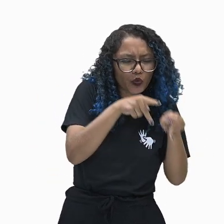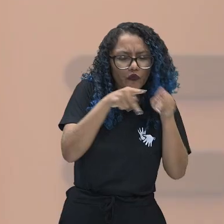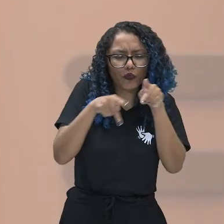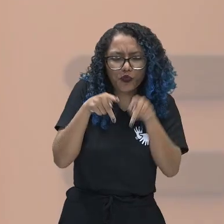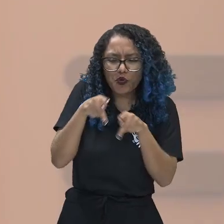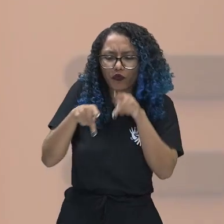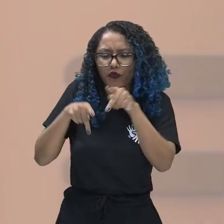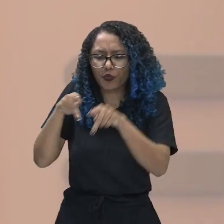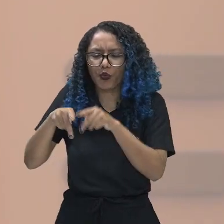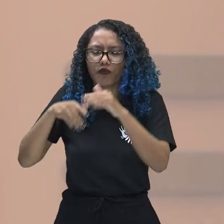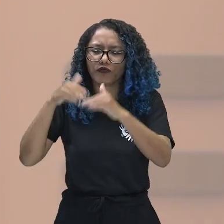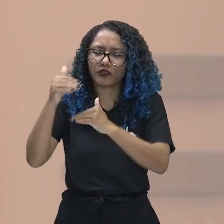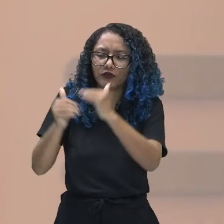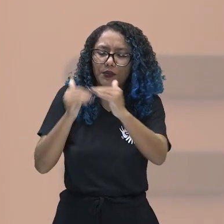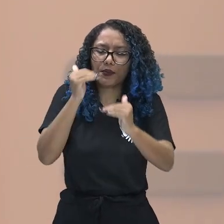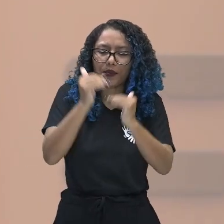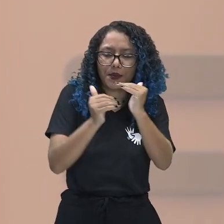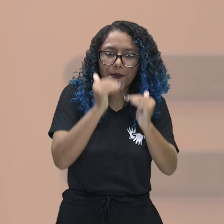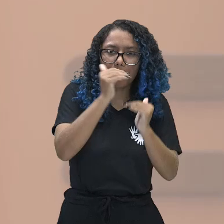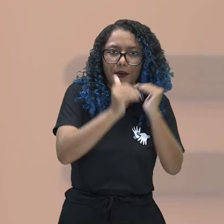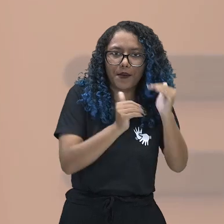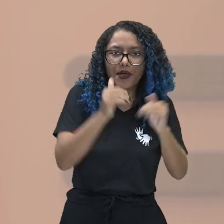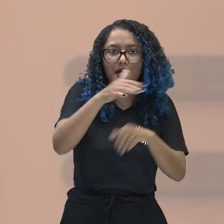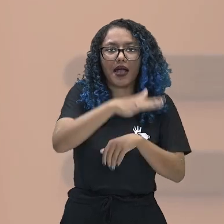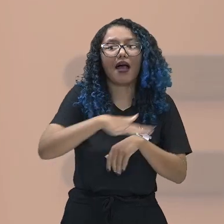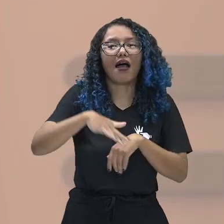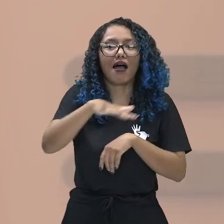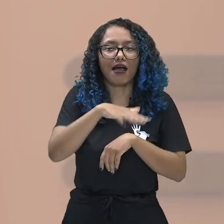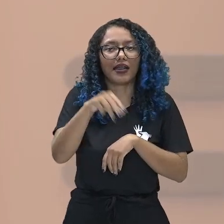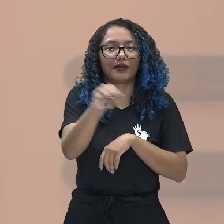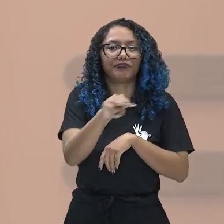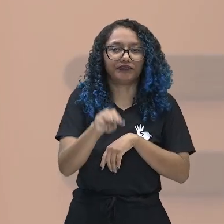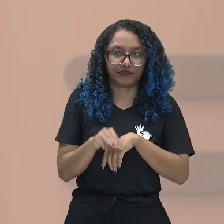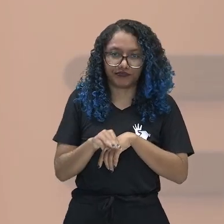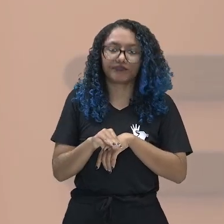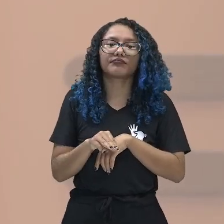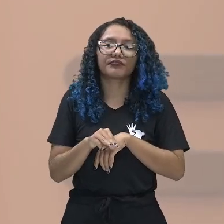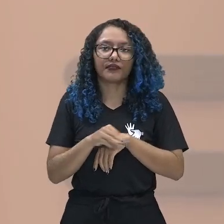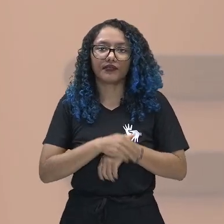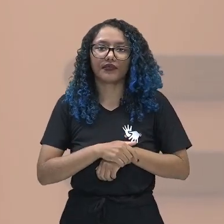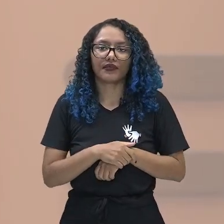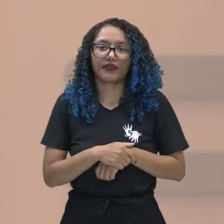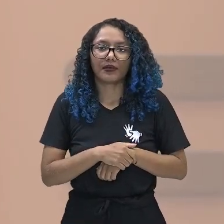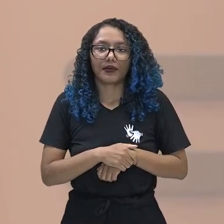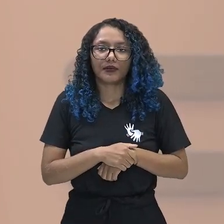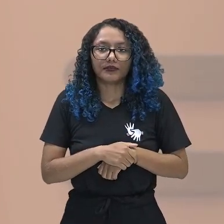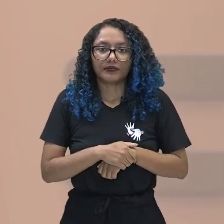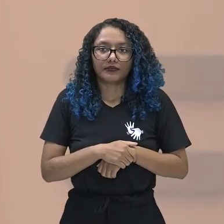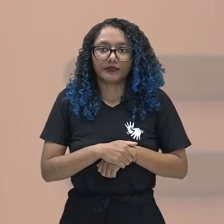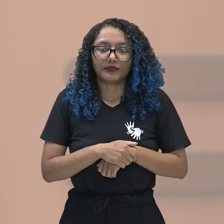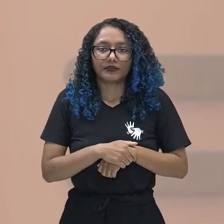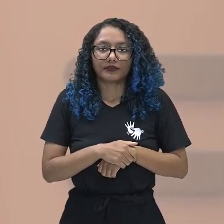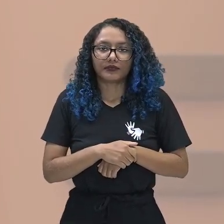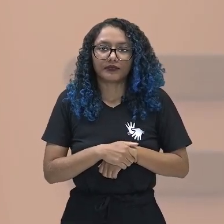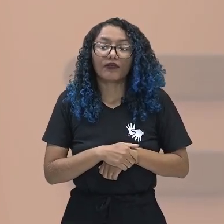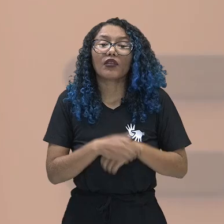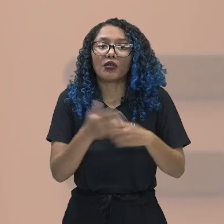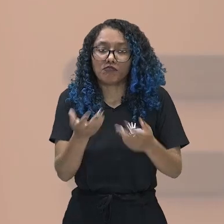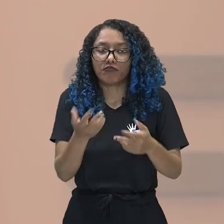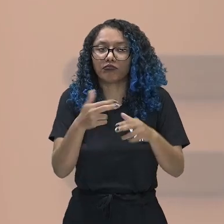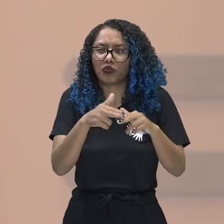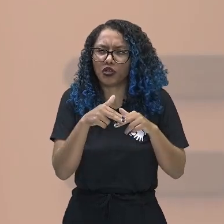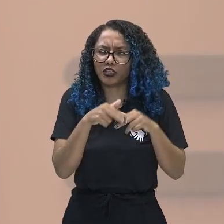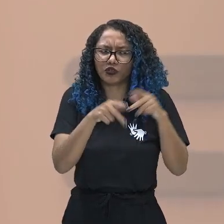desenvolvendo ali então aonde é a Mesopotâmia, não é mesmo? E exatamente por isso, por sermos